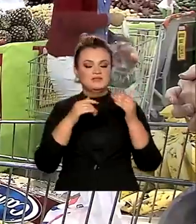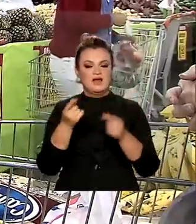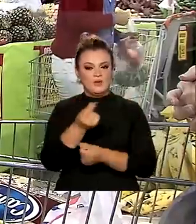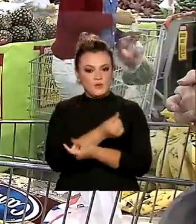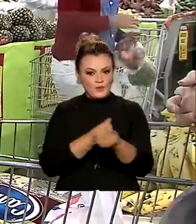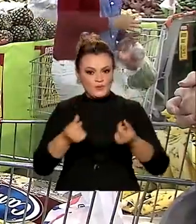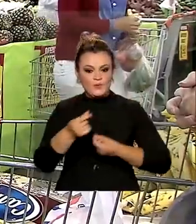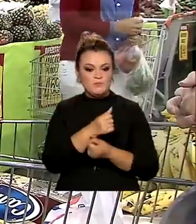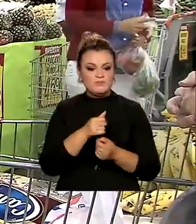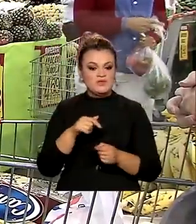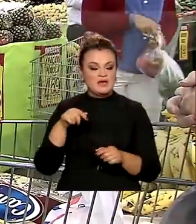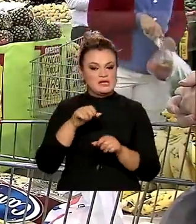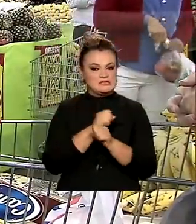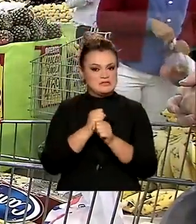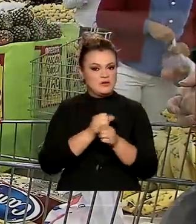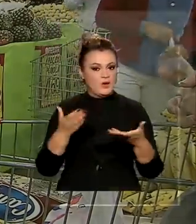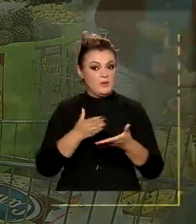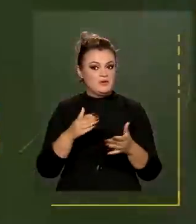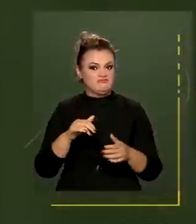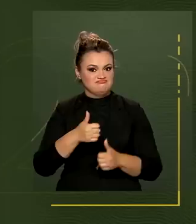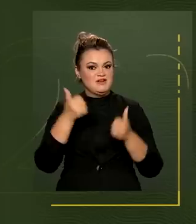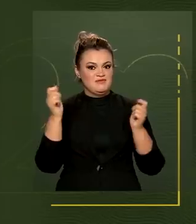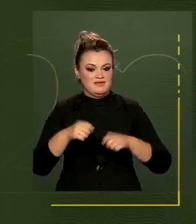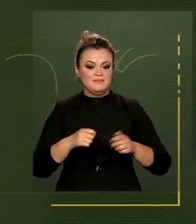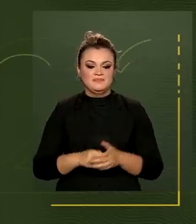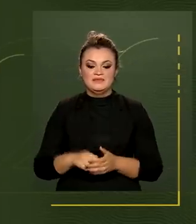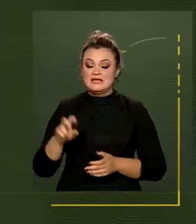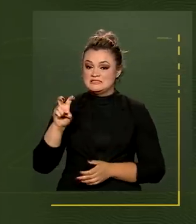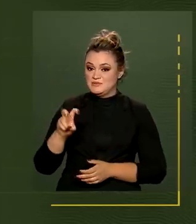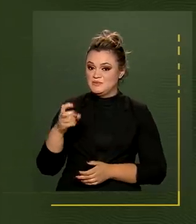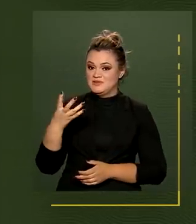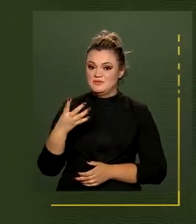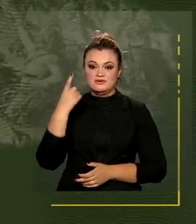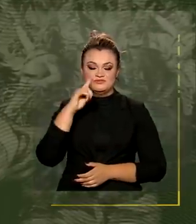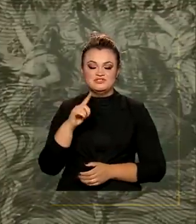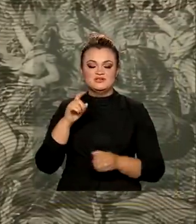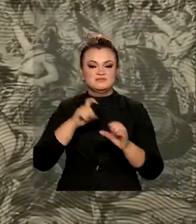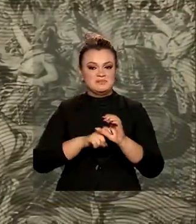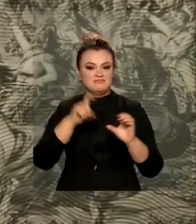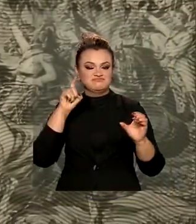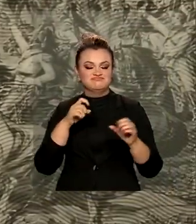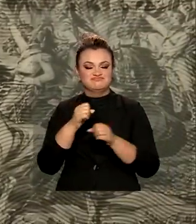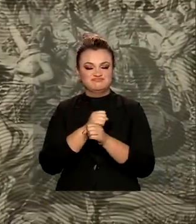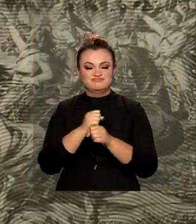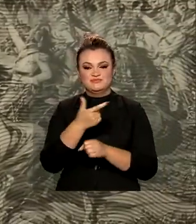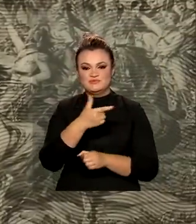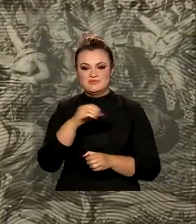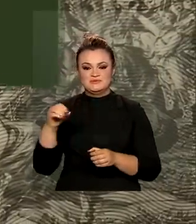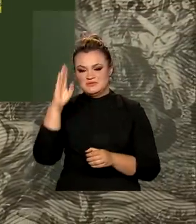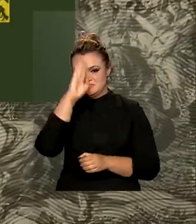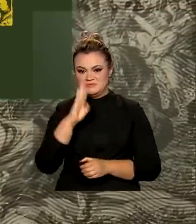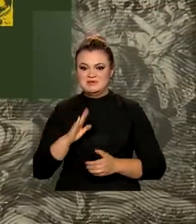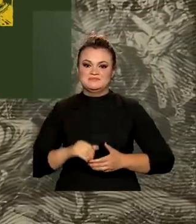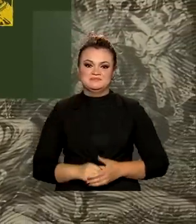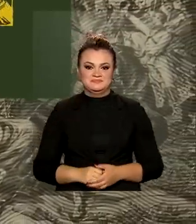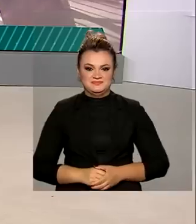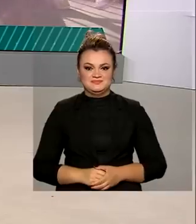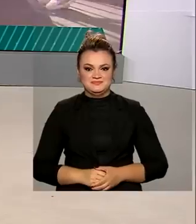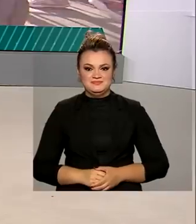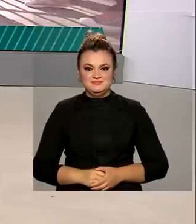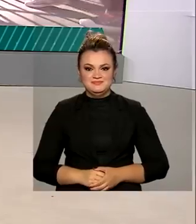da economia para este ano. E faltam 54 dias para o bicentenário da independência do Brasil.